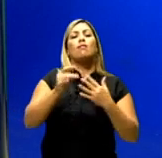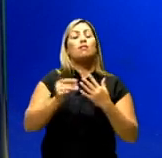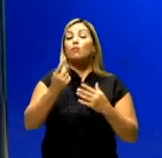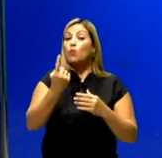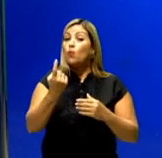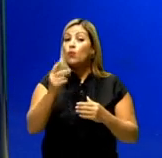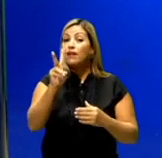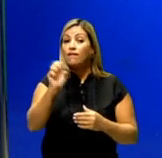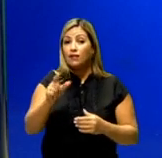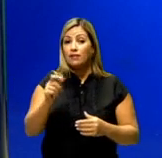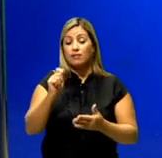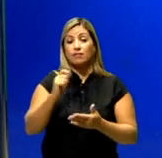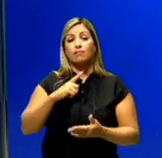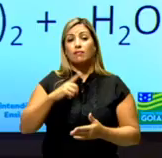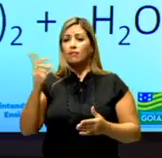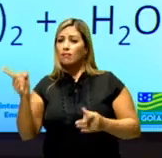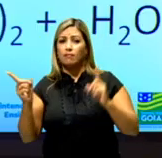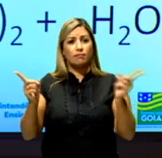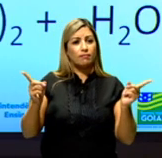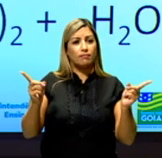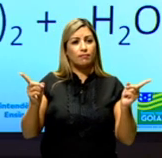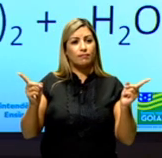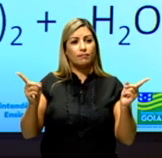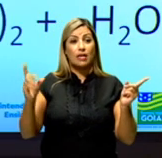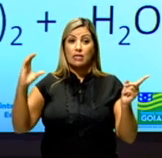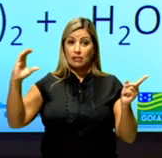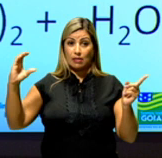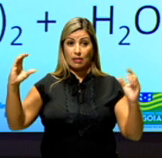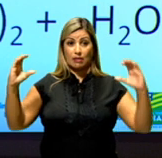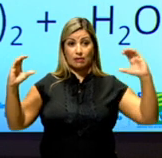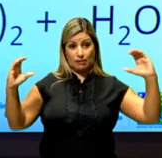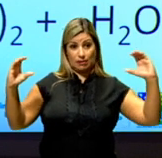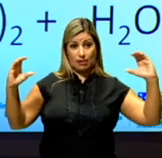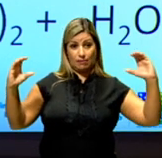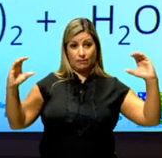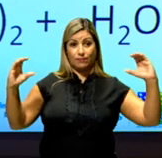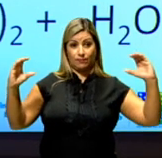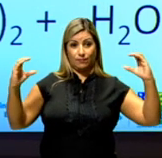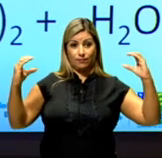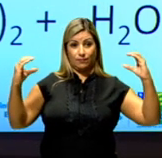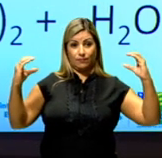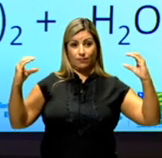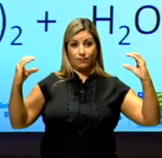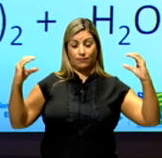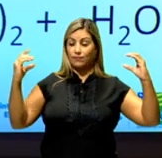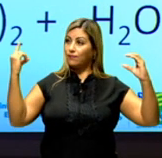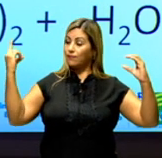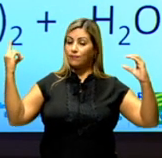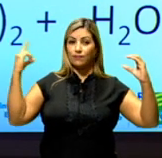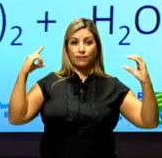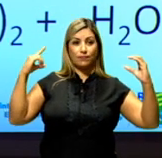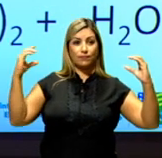cada lado, cada membro. O C aqui está uma única vez. O C aqui está uma única vez. Perfeito.